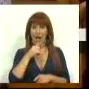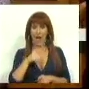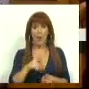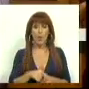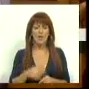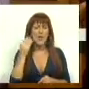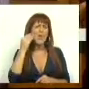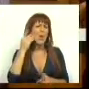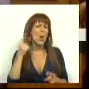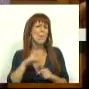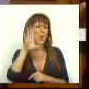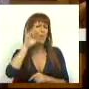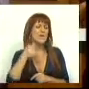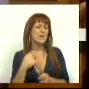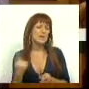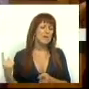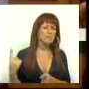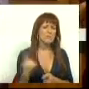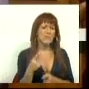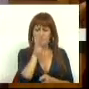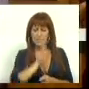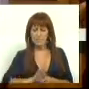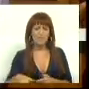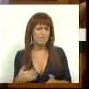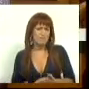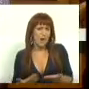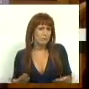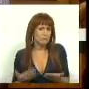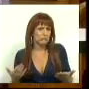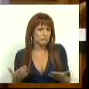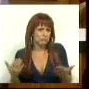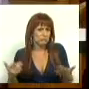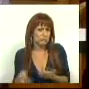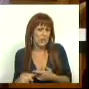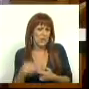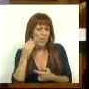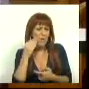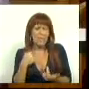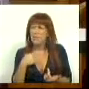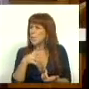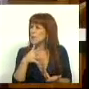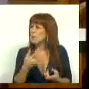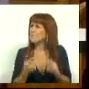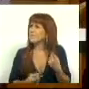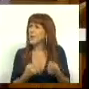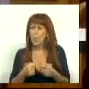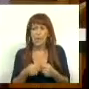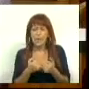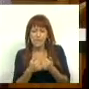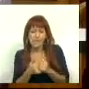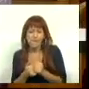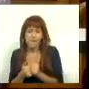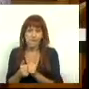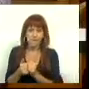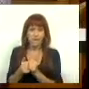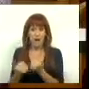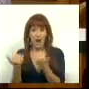e à forma como o Governo a quer implementar, de uma forma, eu diria até, algo discreta, porque